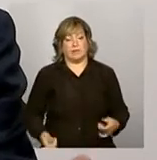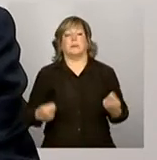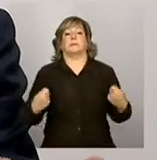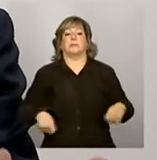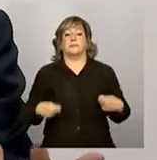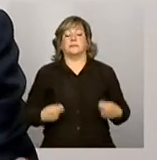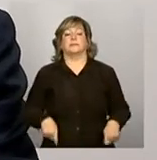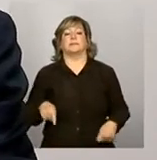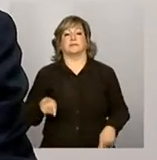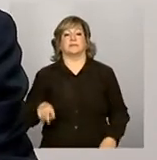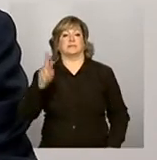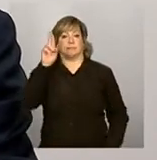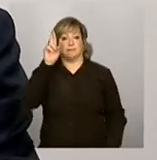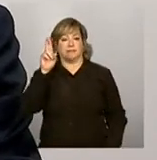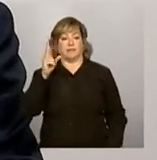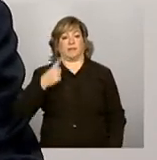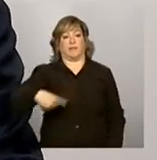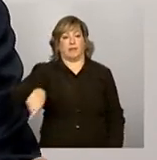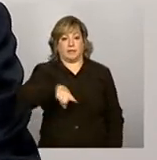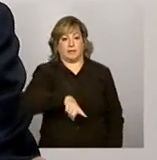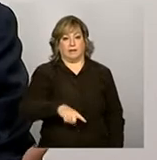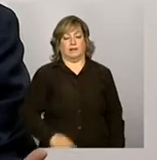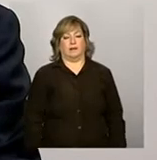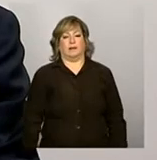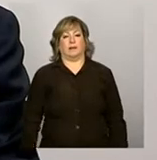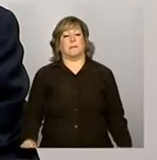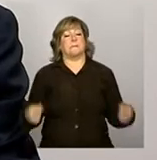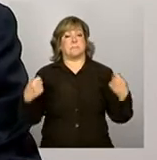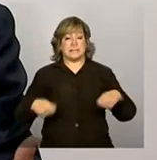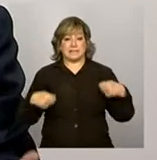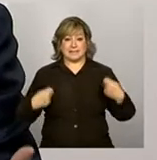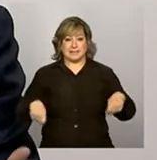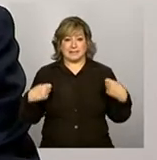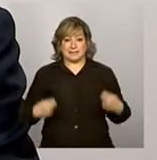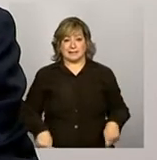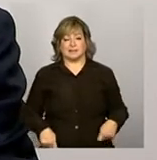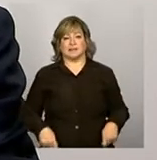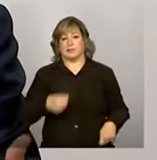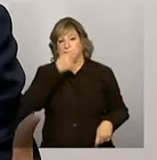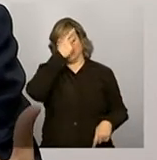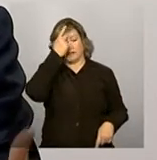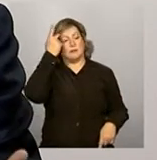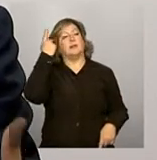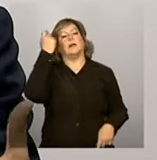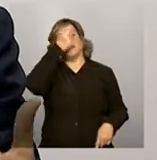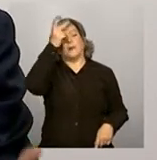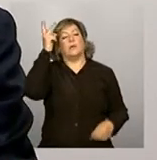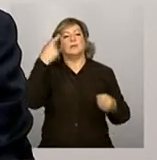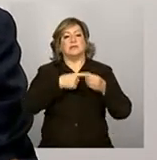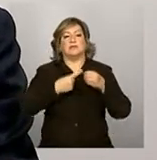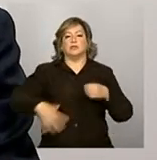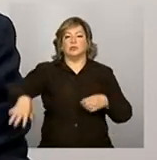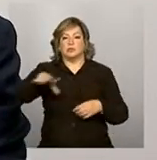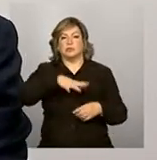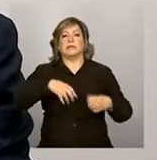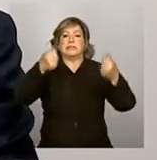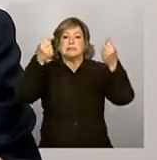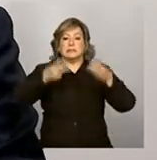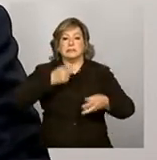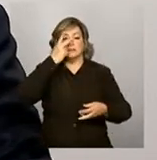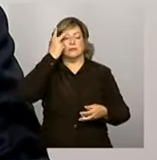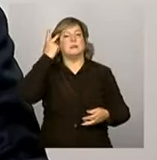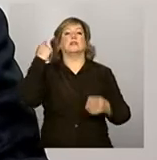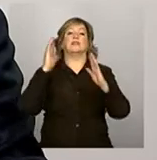de responsabilidade deles. É necessário que o município preste informações, que as escolas